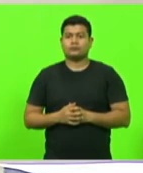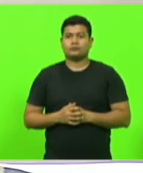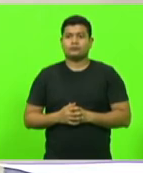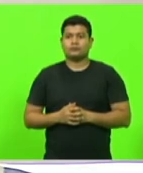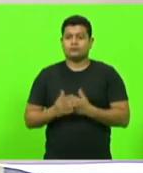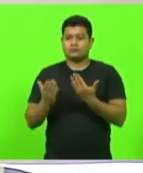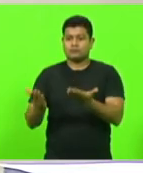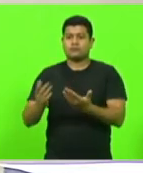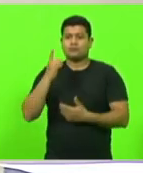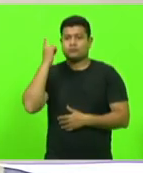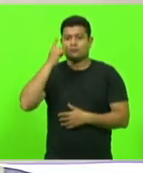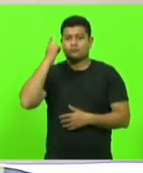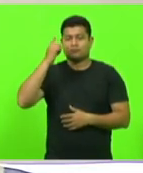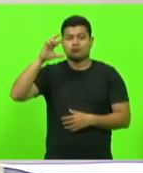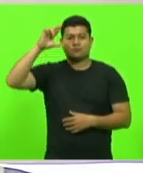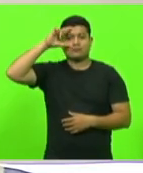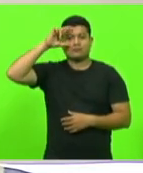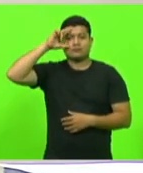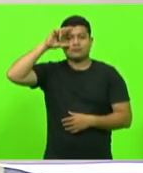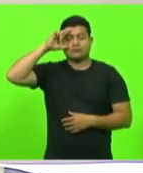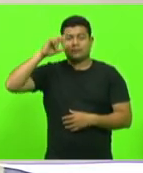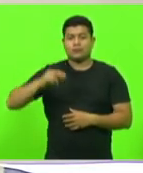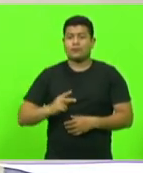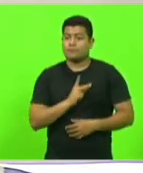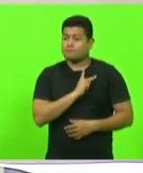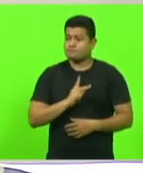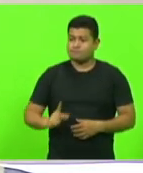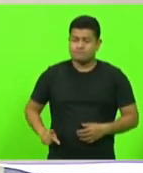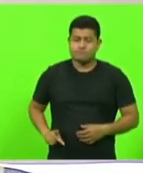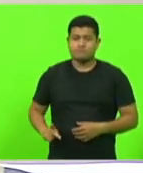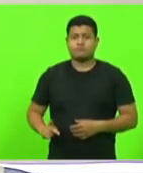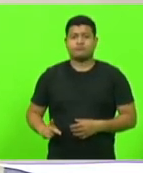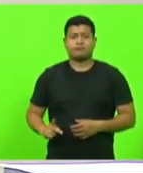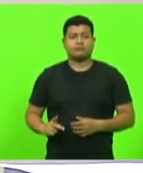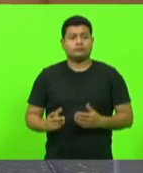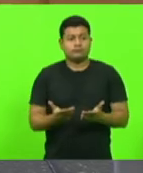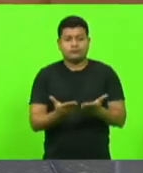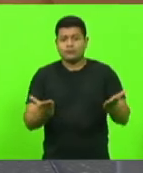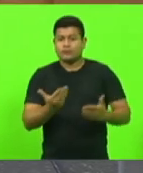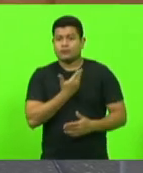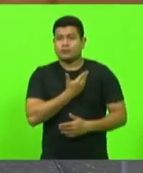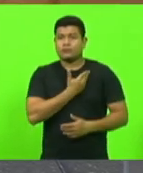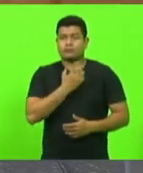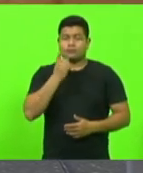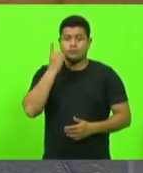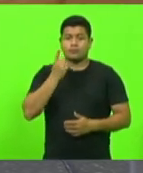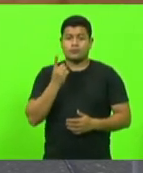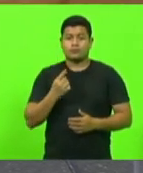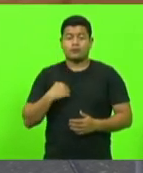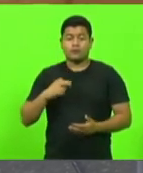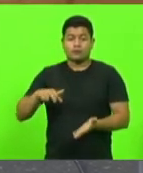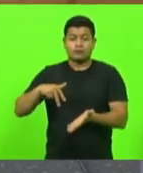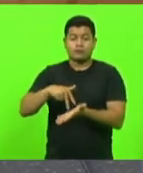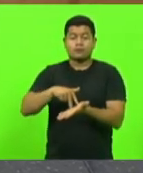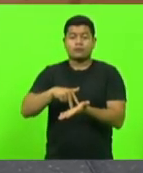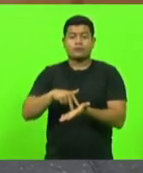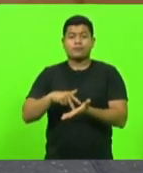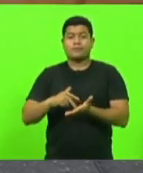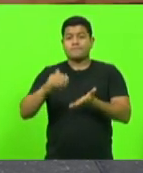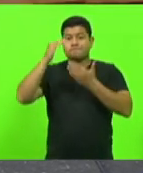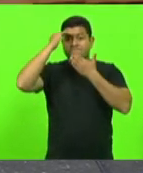Pois não, deputado Alva. Senhor presidente, colegas deputados, gostaria aqui de agradecer as